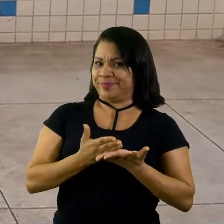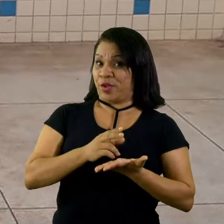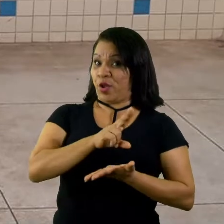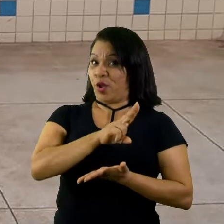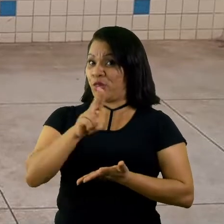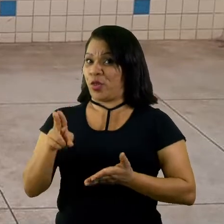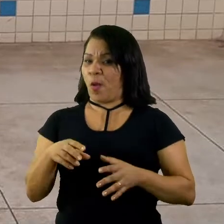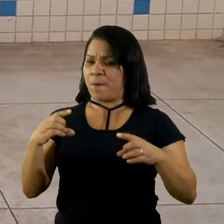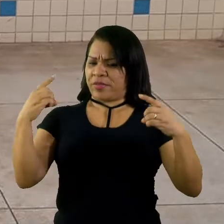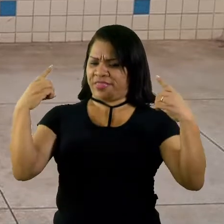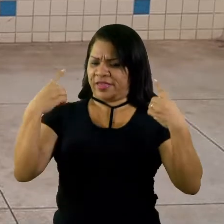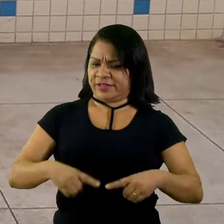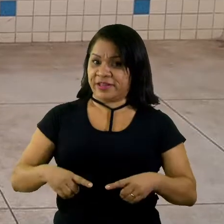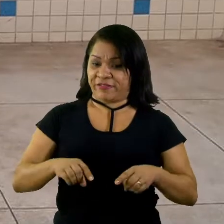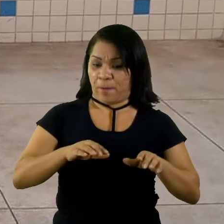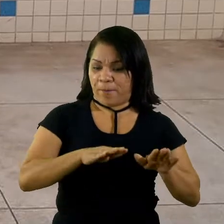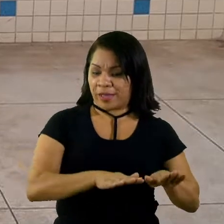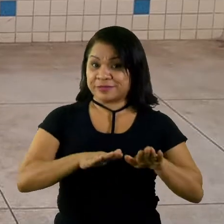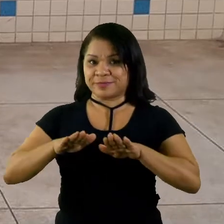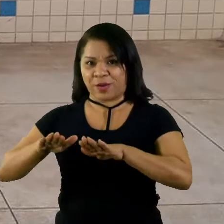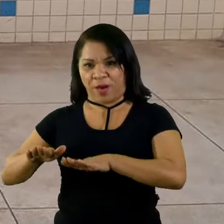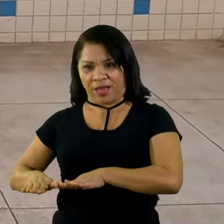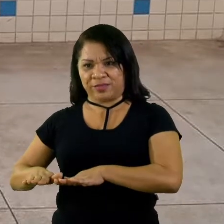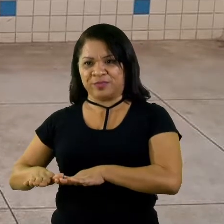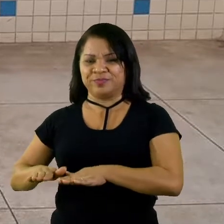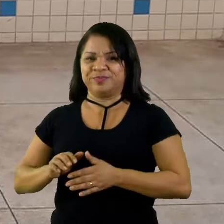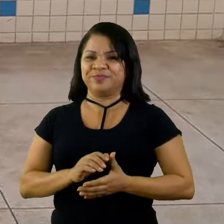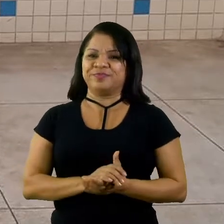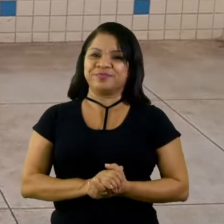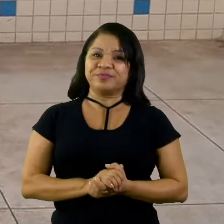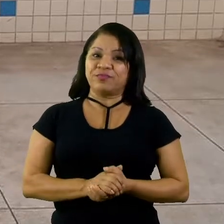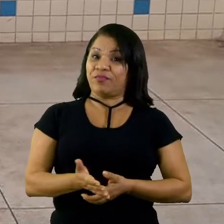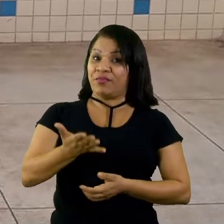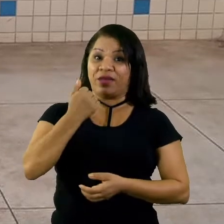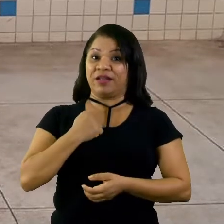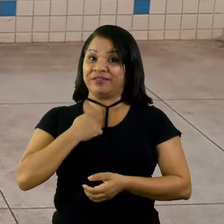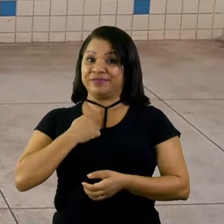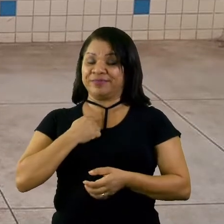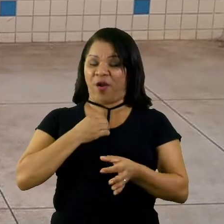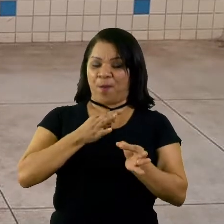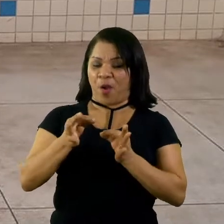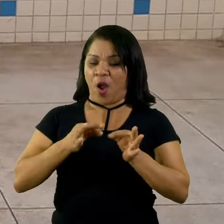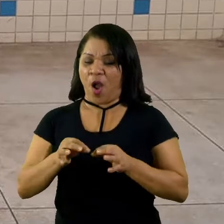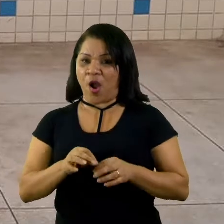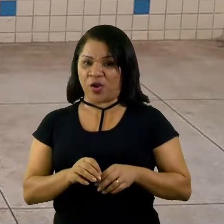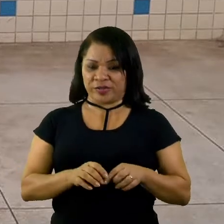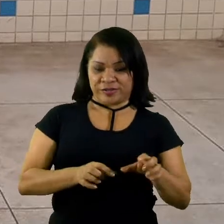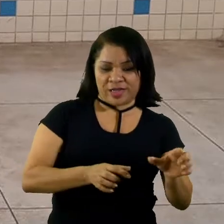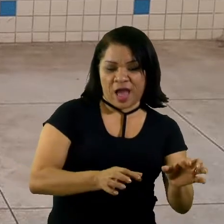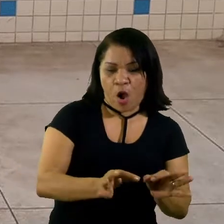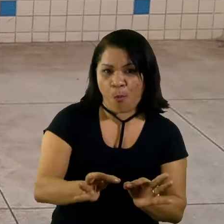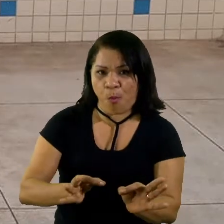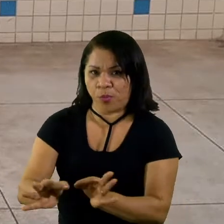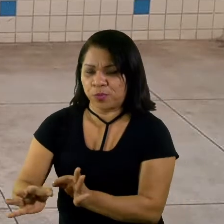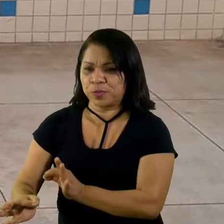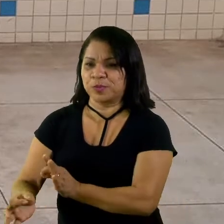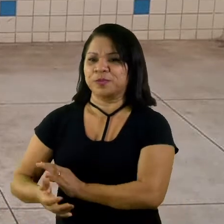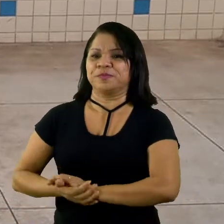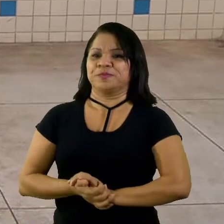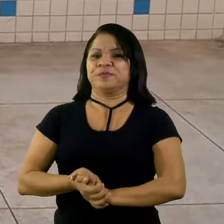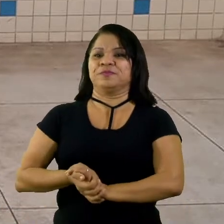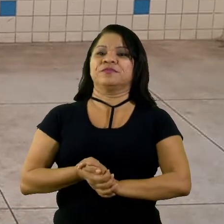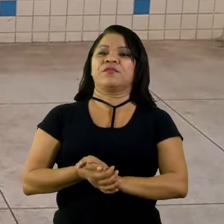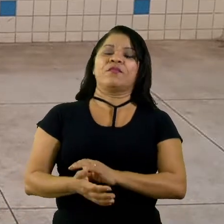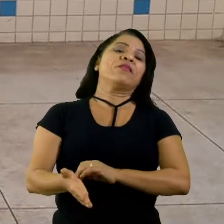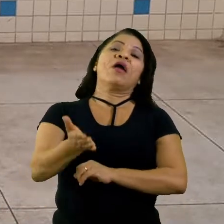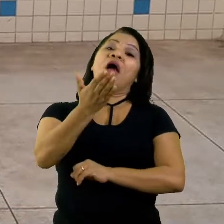passe para o lado. Vamos lá? Vamos montar o nosso circuito? Então, vem aqui comigo. Eu vou montar o nosso com o